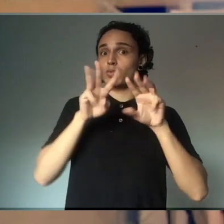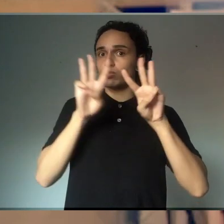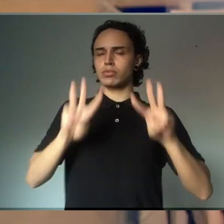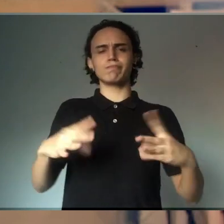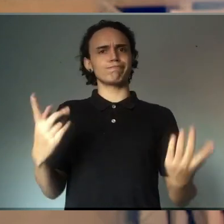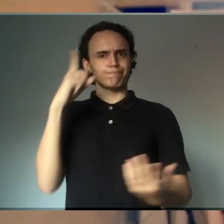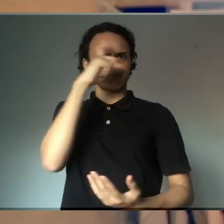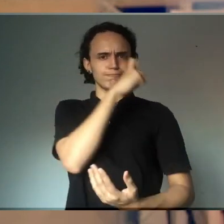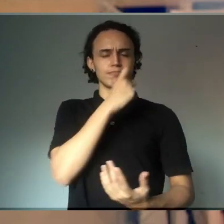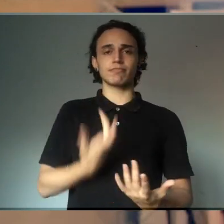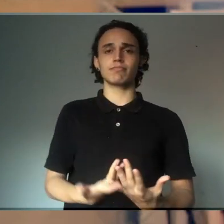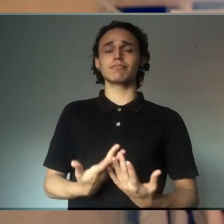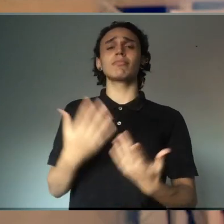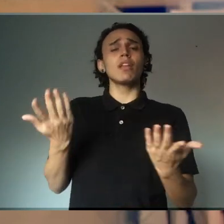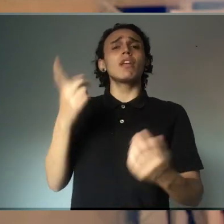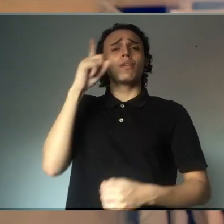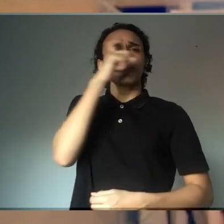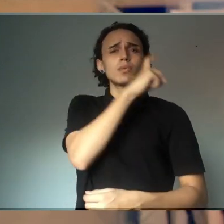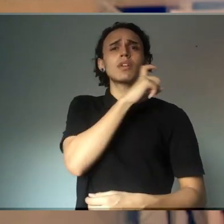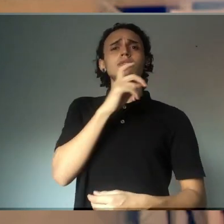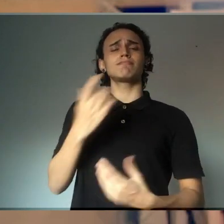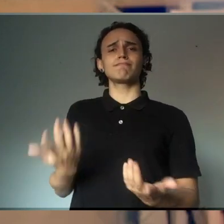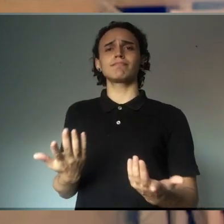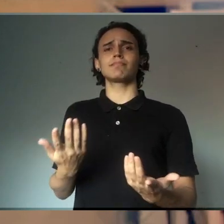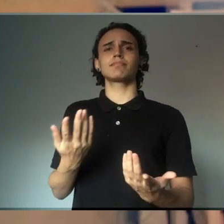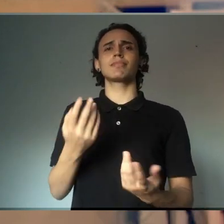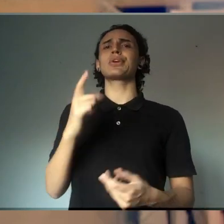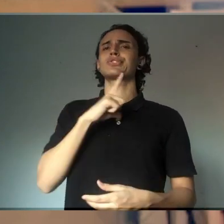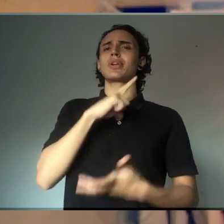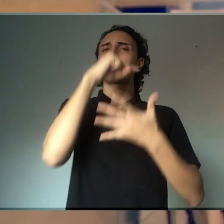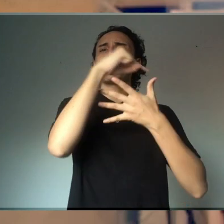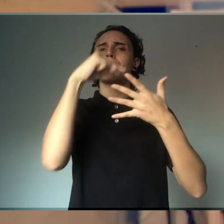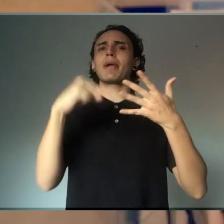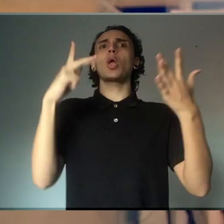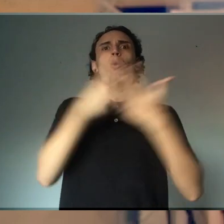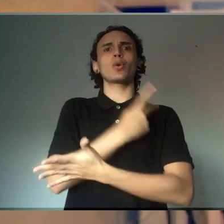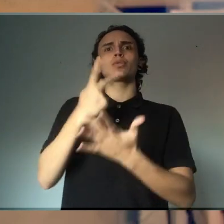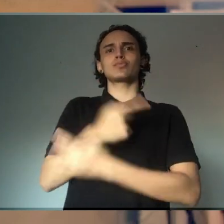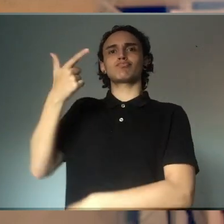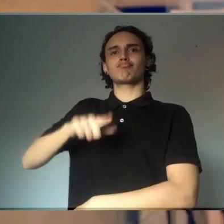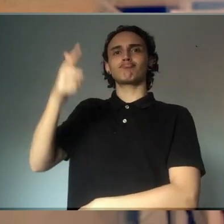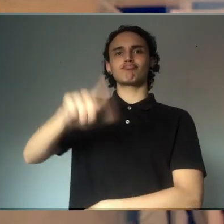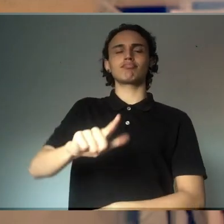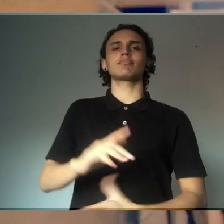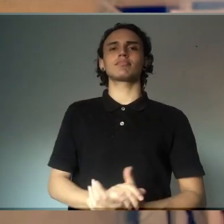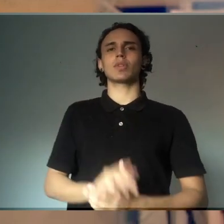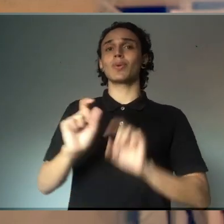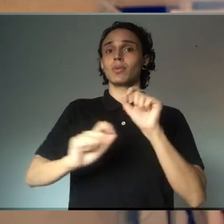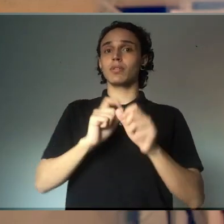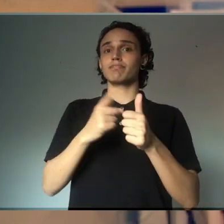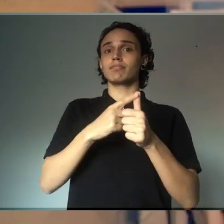museu. E essa dificuldade sempre tinha alguns aspectos que eram recorrentes. Um deles era a questão